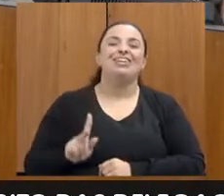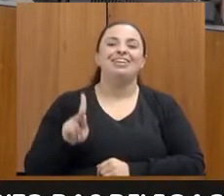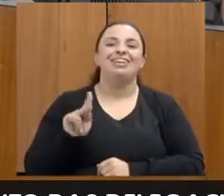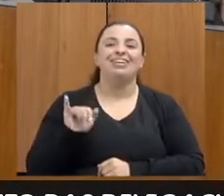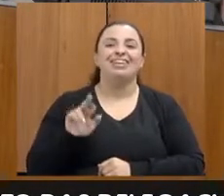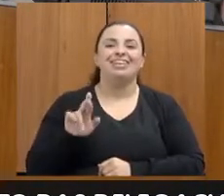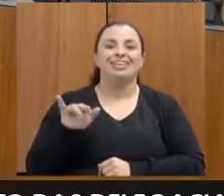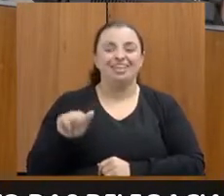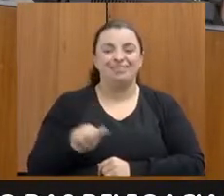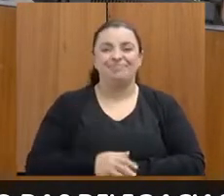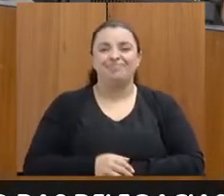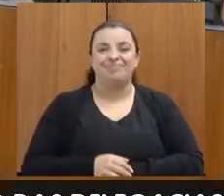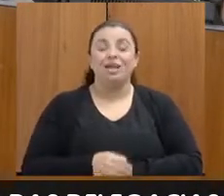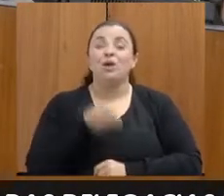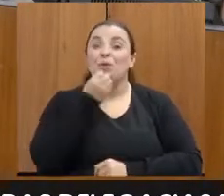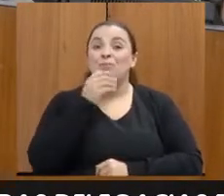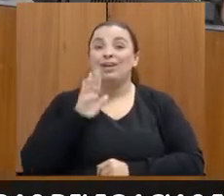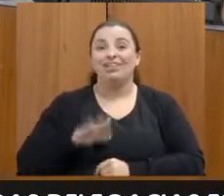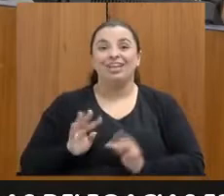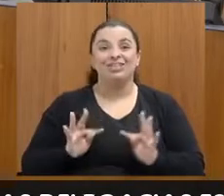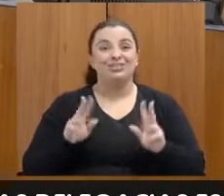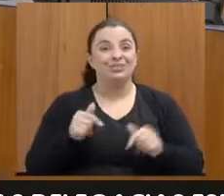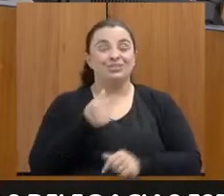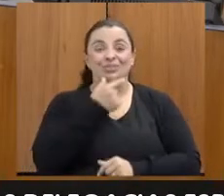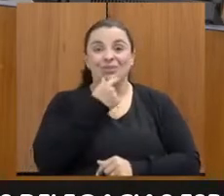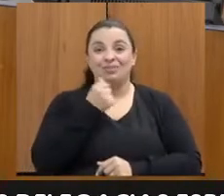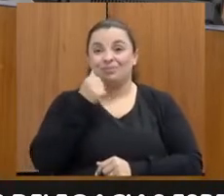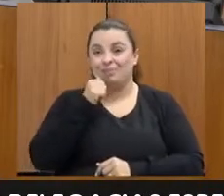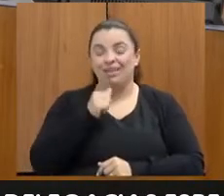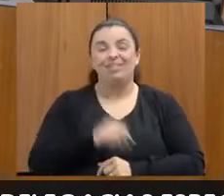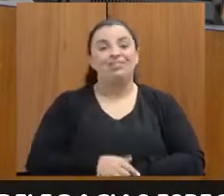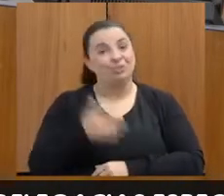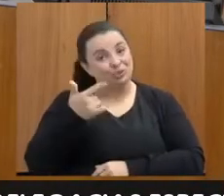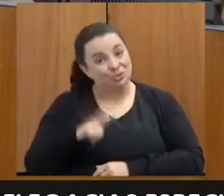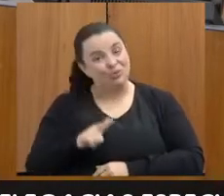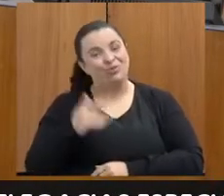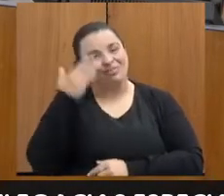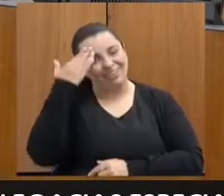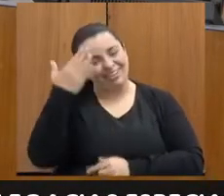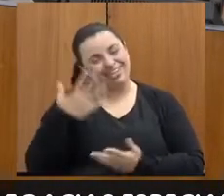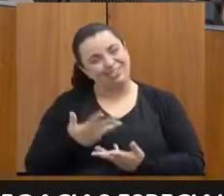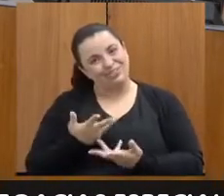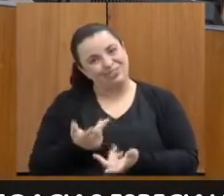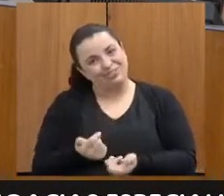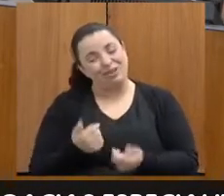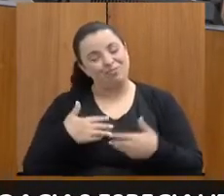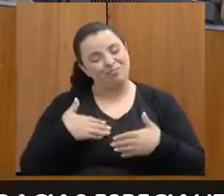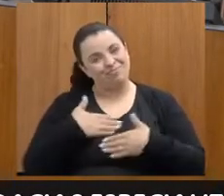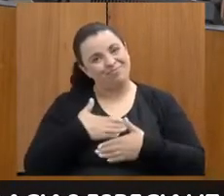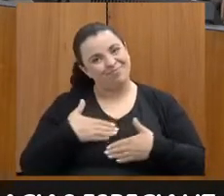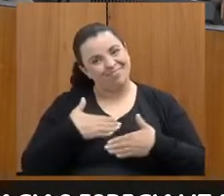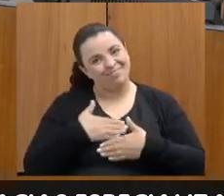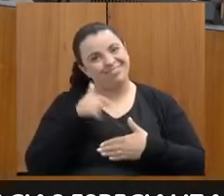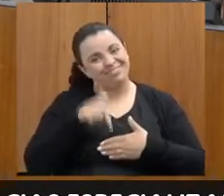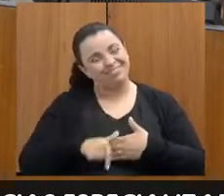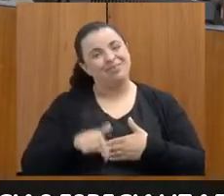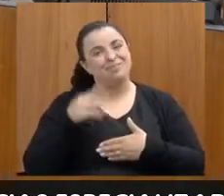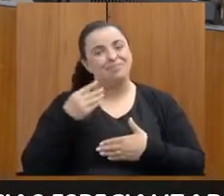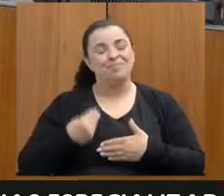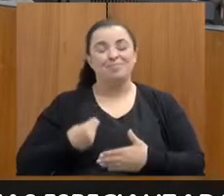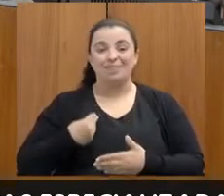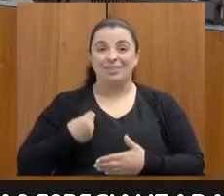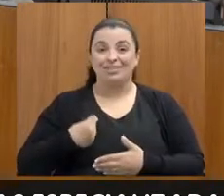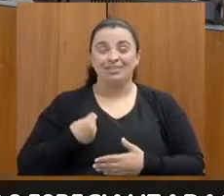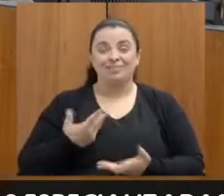Boa tarde a todos e a todas. Novamente, agradeço o convite. Sempre um prazer poder participar e refletir sobre esse tema.